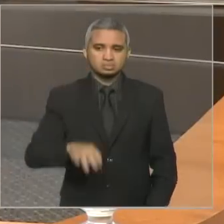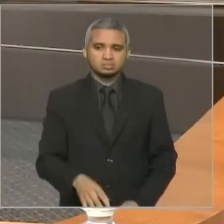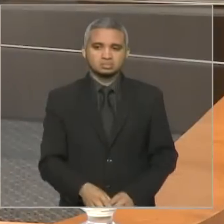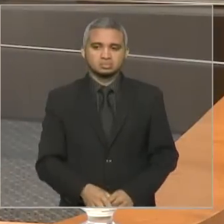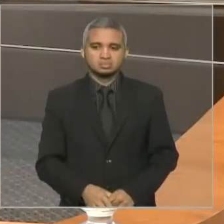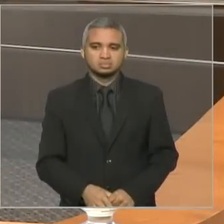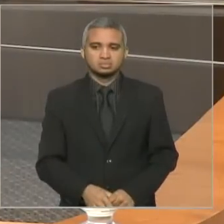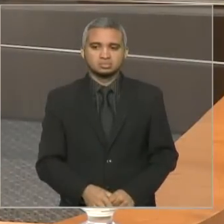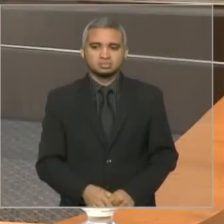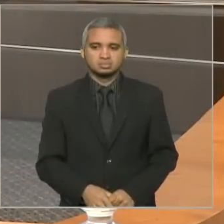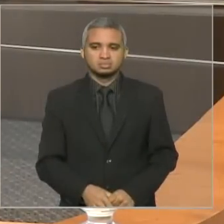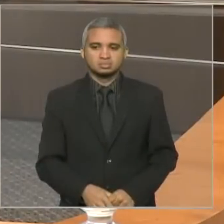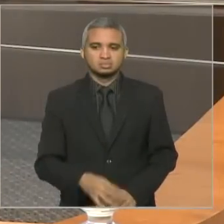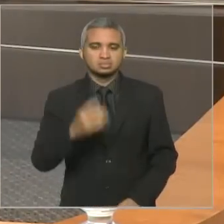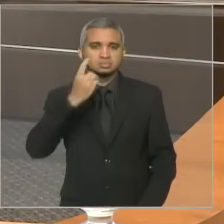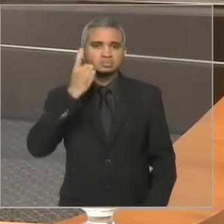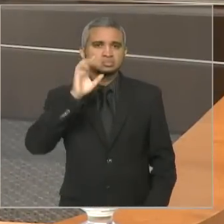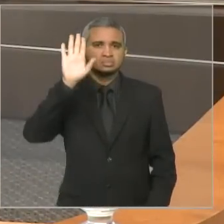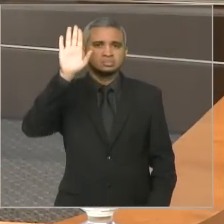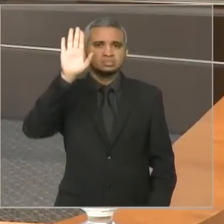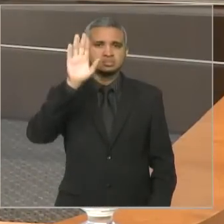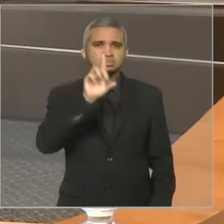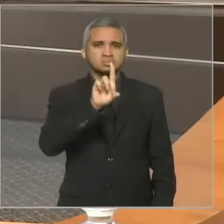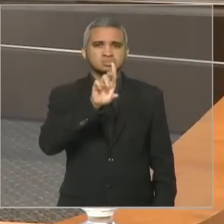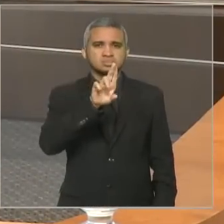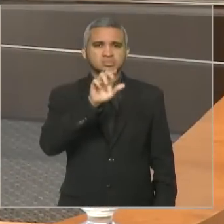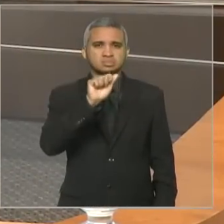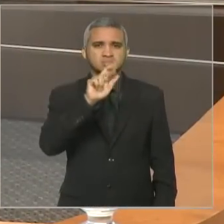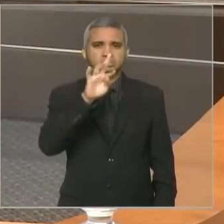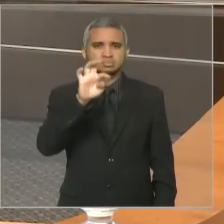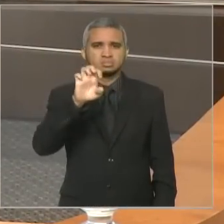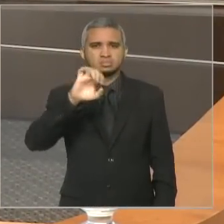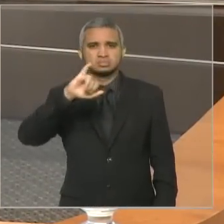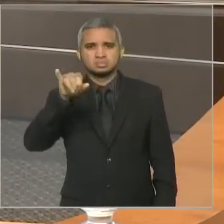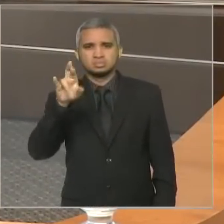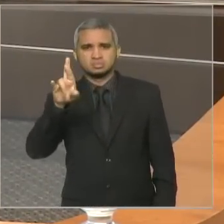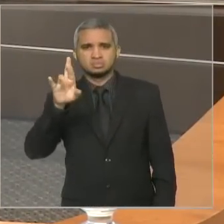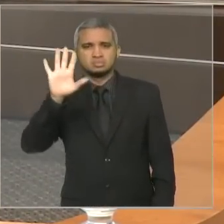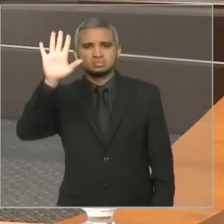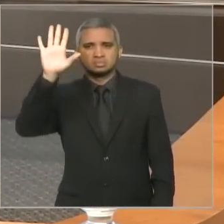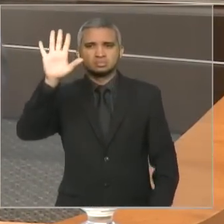Onde é que está? Mas eu queria só um minuto para o deputado Marquarelli, é o primeiro.